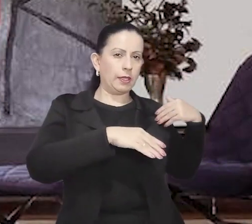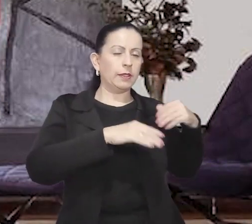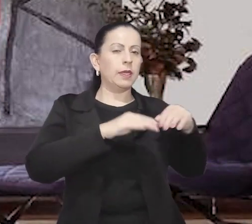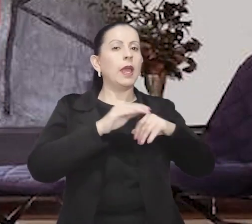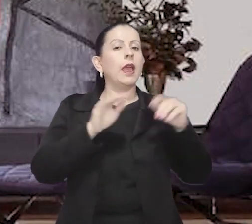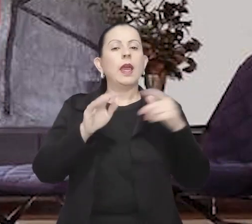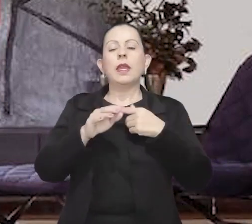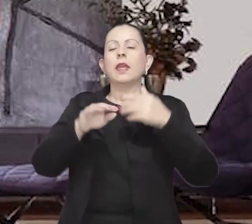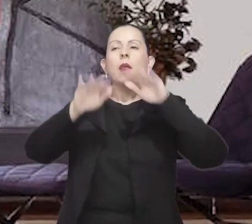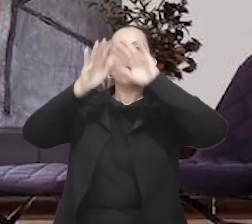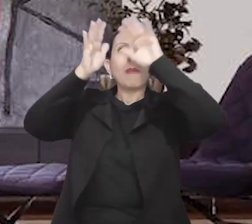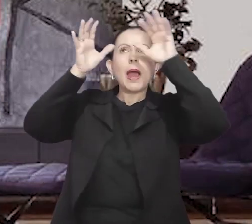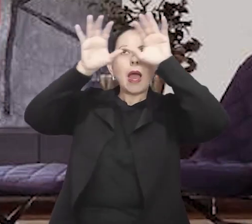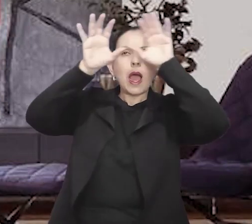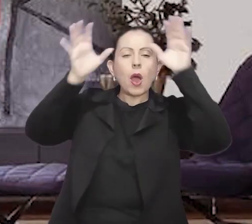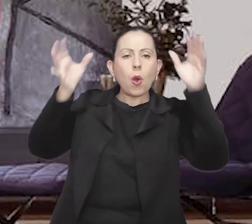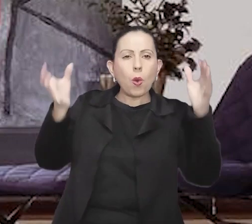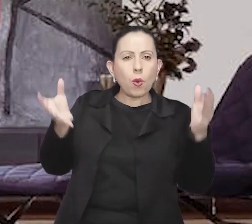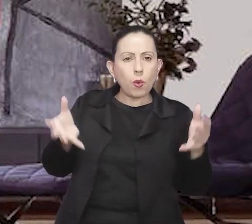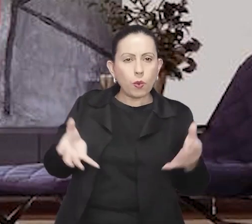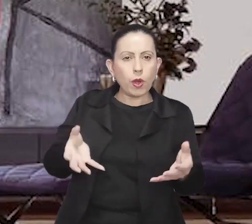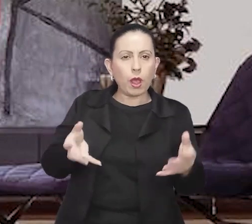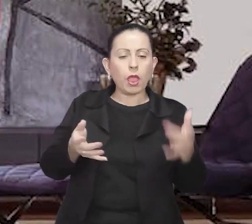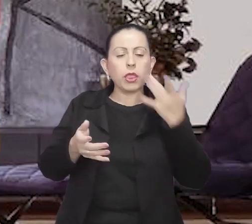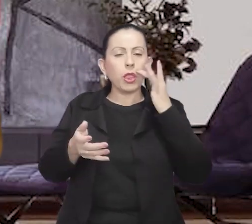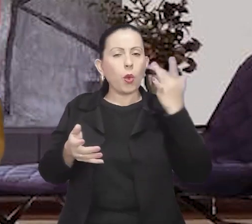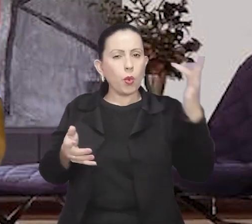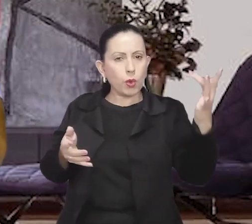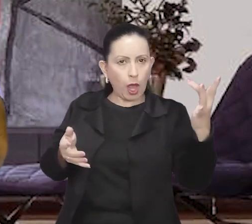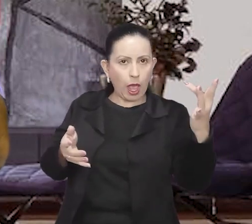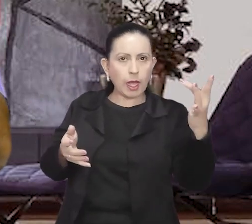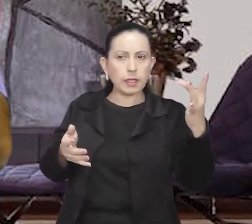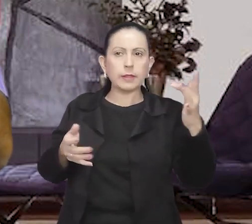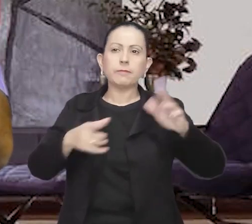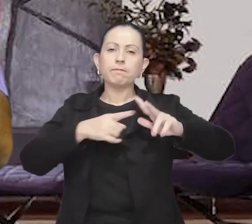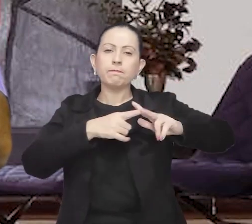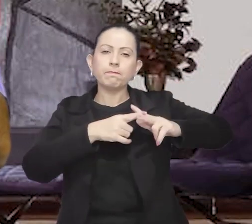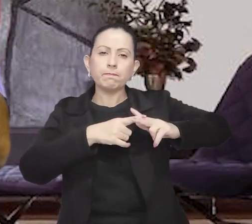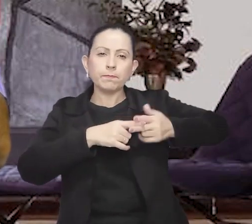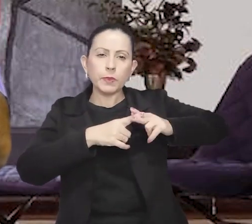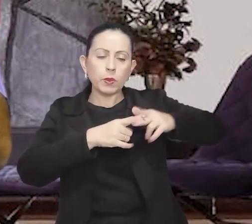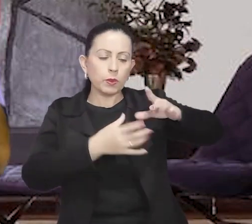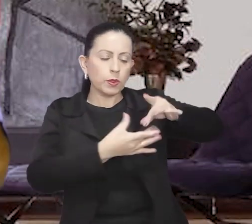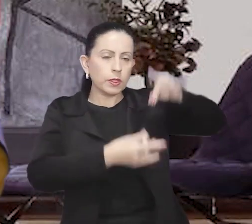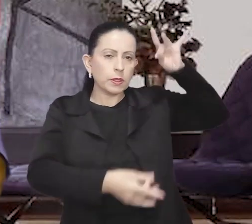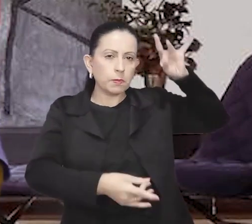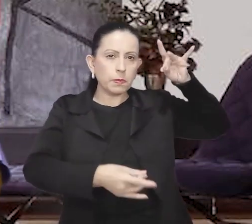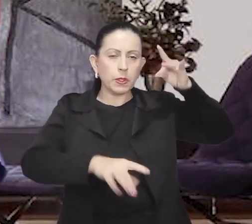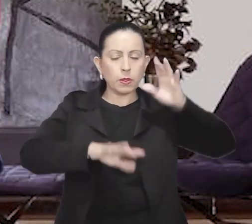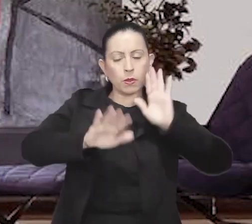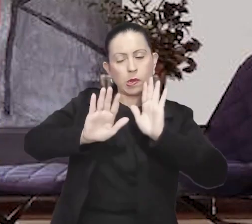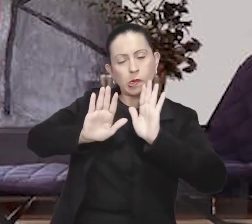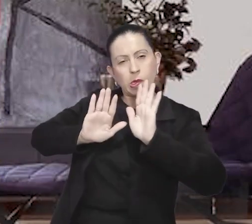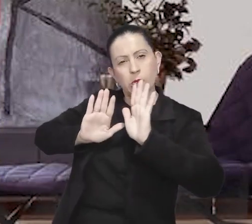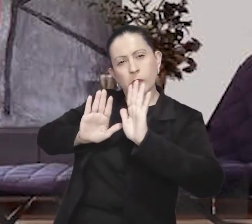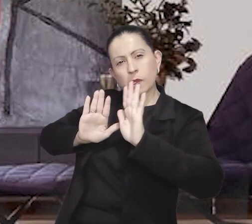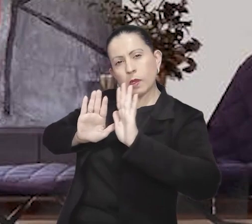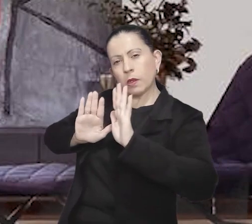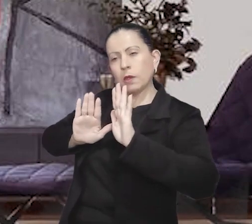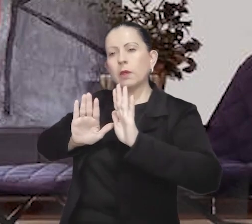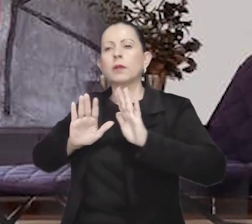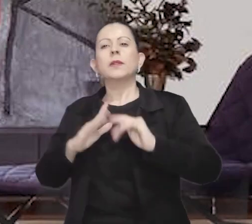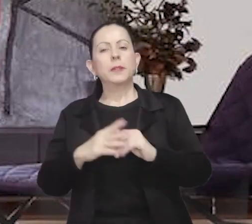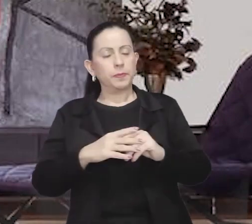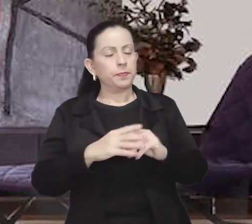enquanto aquele ser corrige levemente a sua trajetória. Depois, numa velocidade